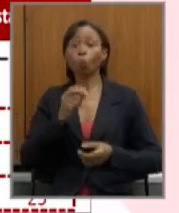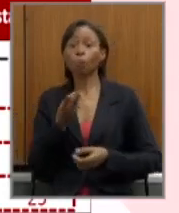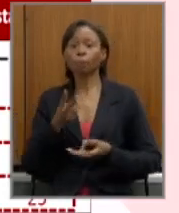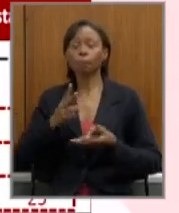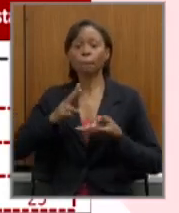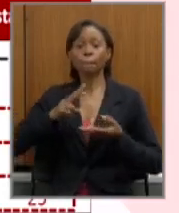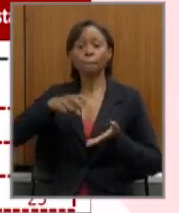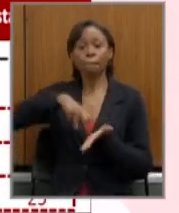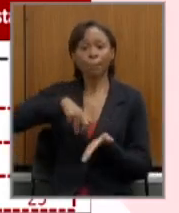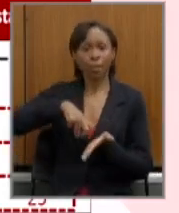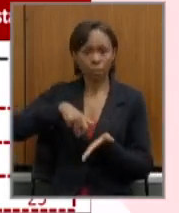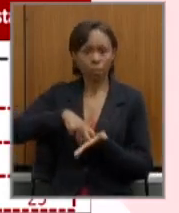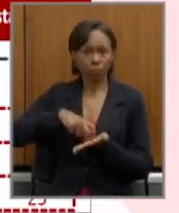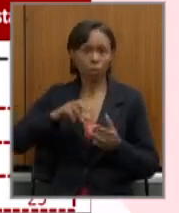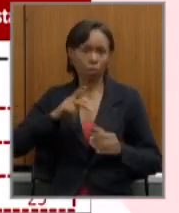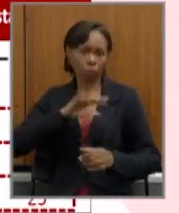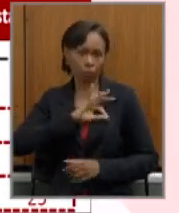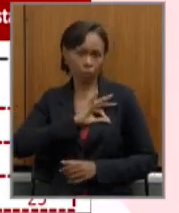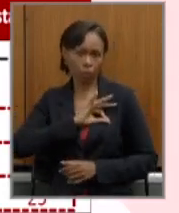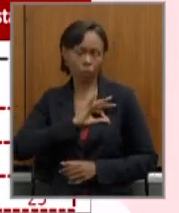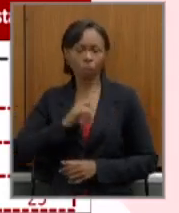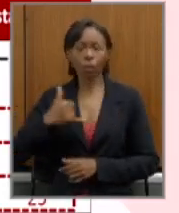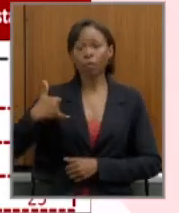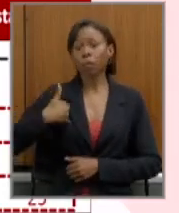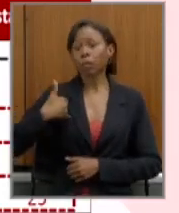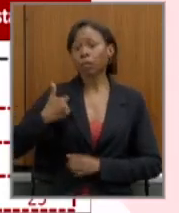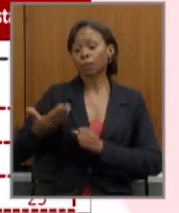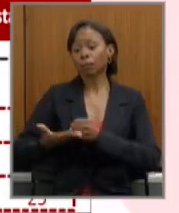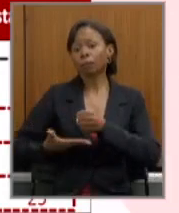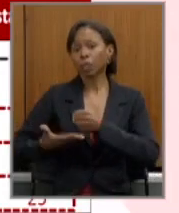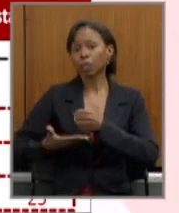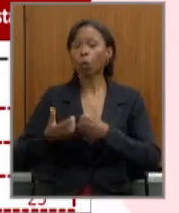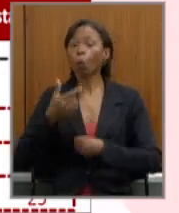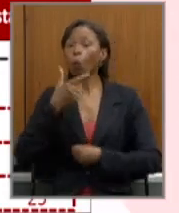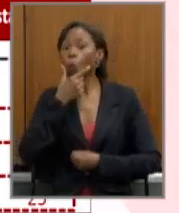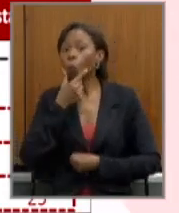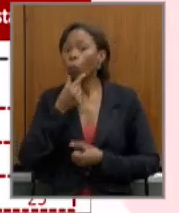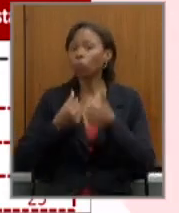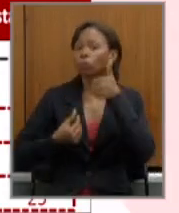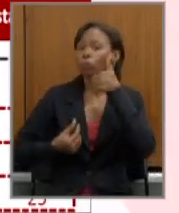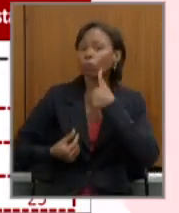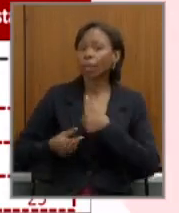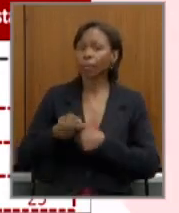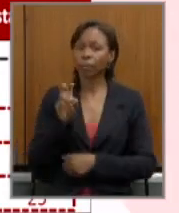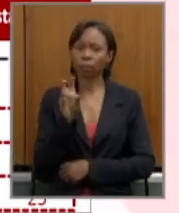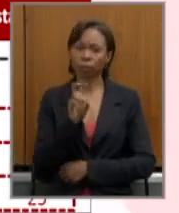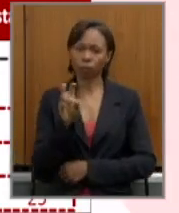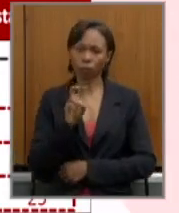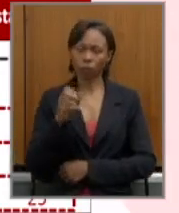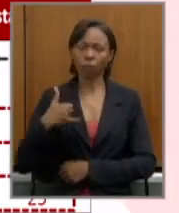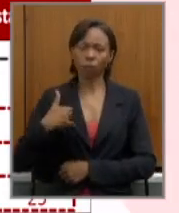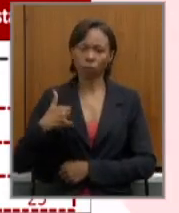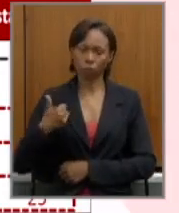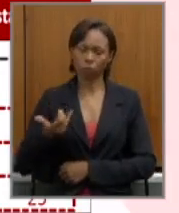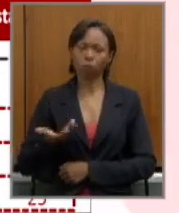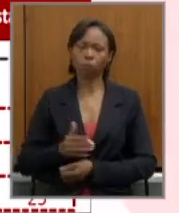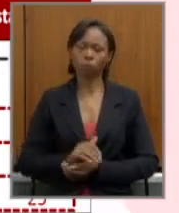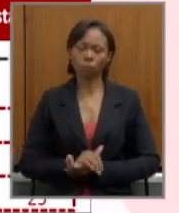idade mínima homem e mulher 55 anos